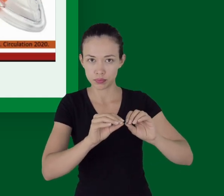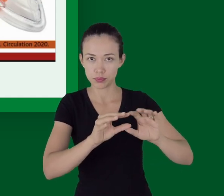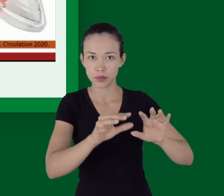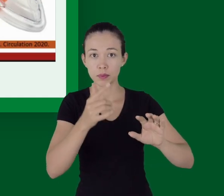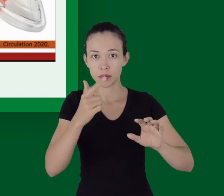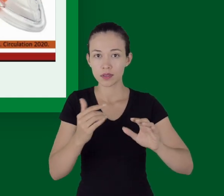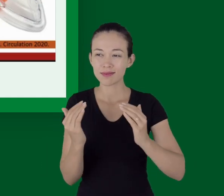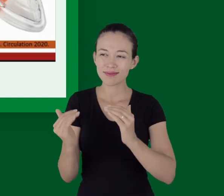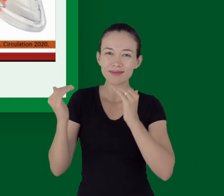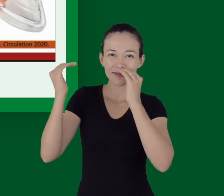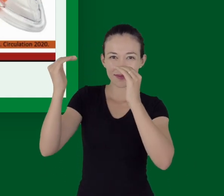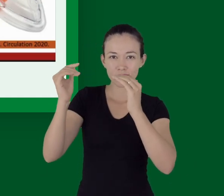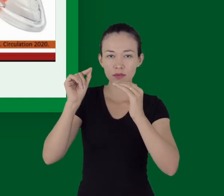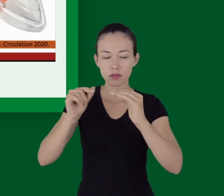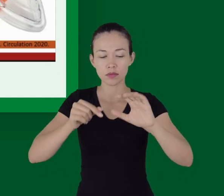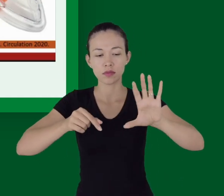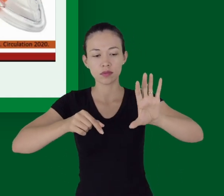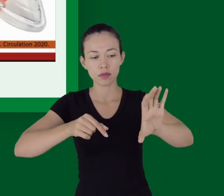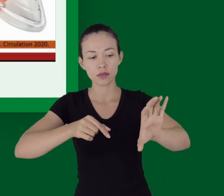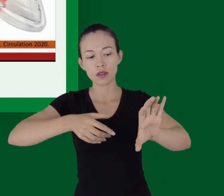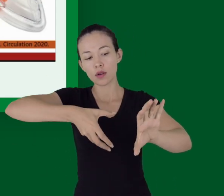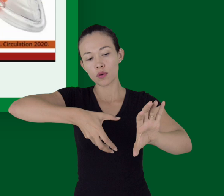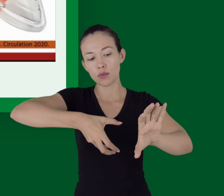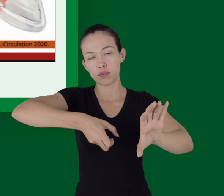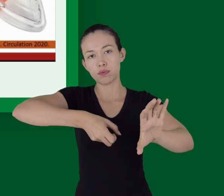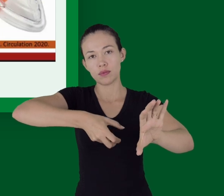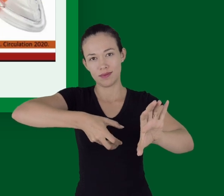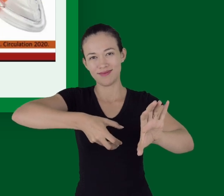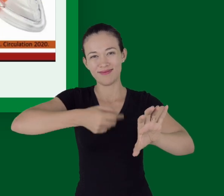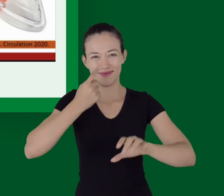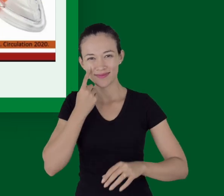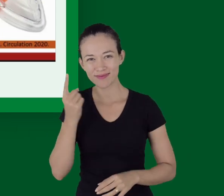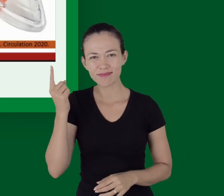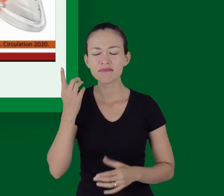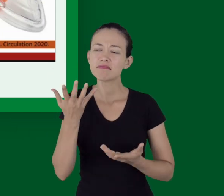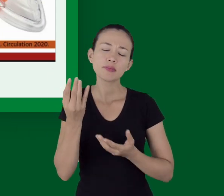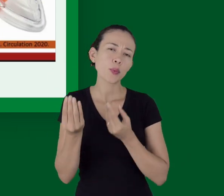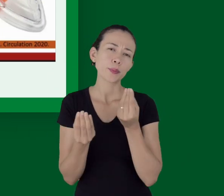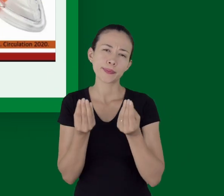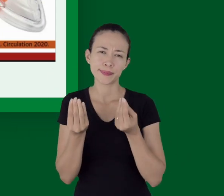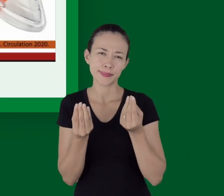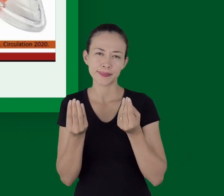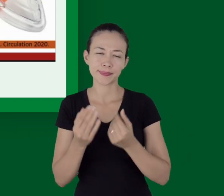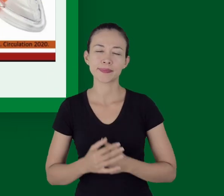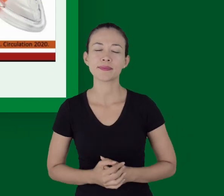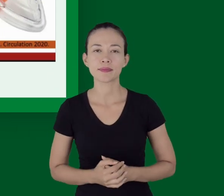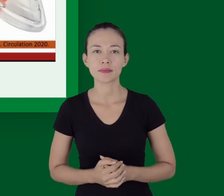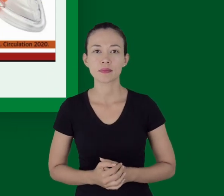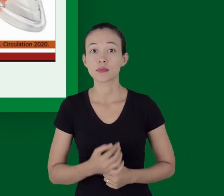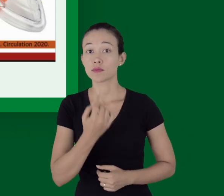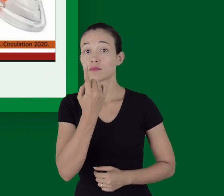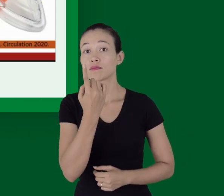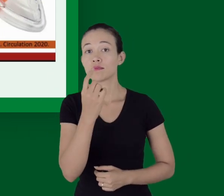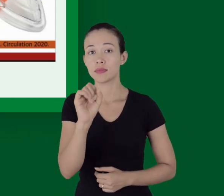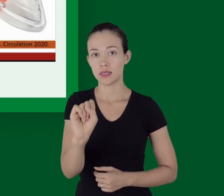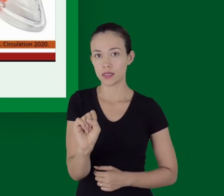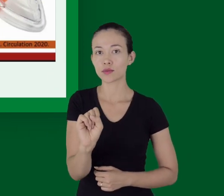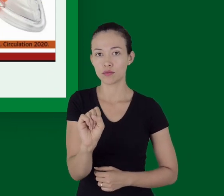E aqui, o dispositivo bolsa-válvula-máscara, né? O ambu. Como que deve ser feita a ventilação?